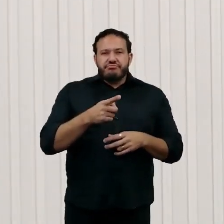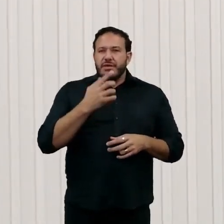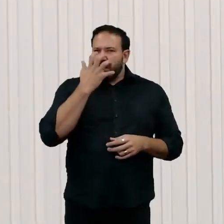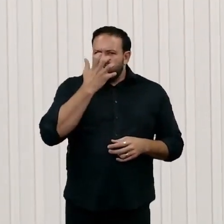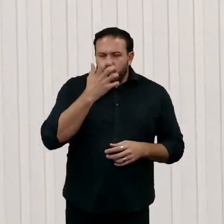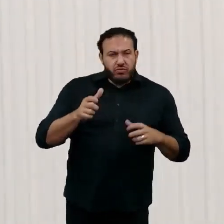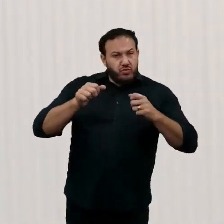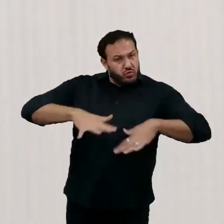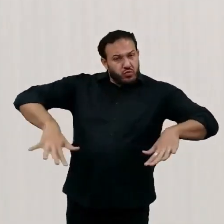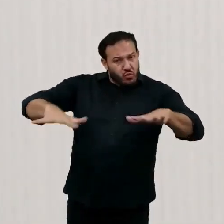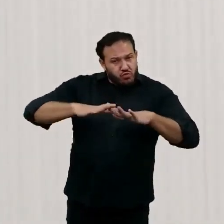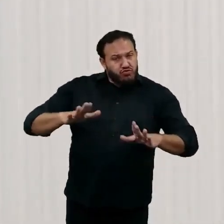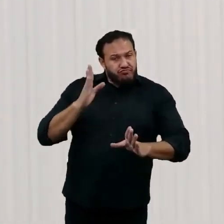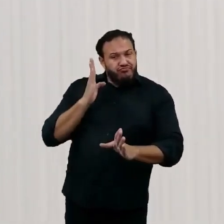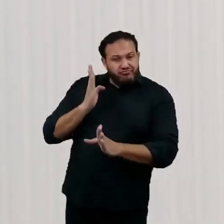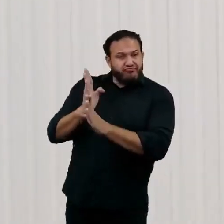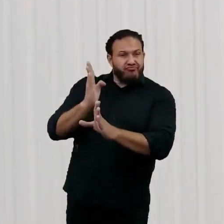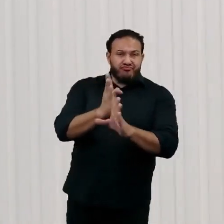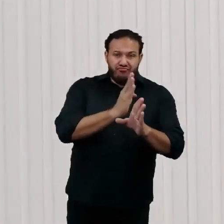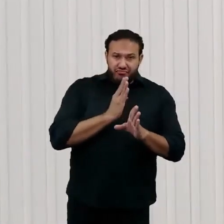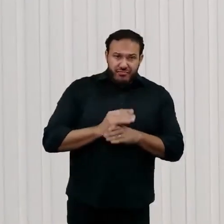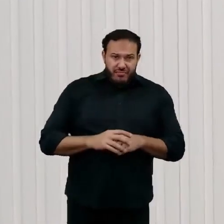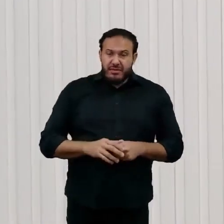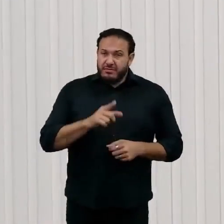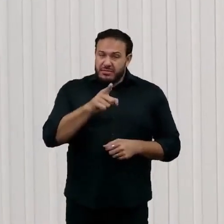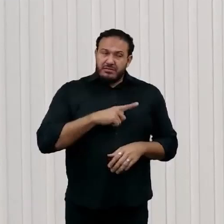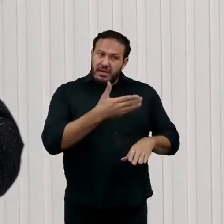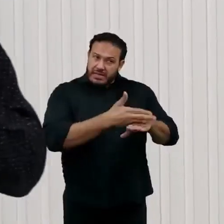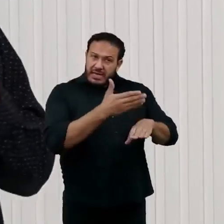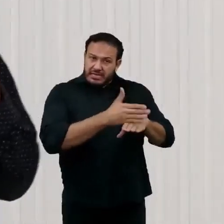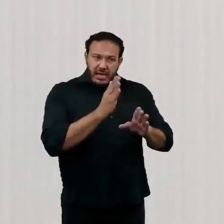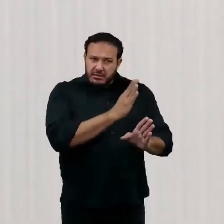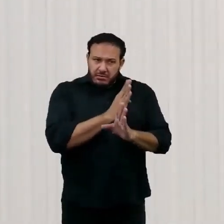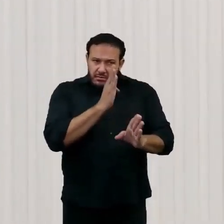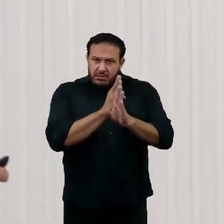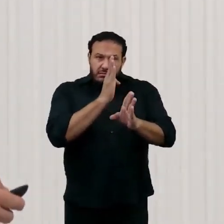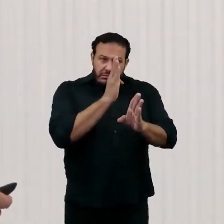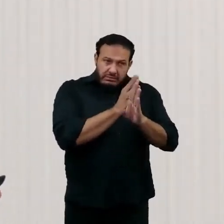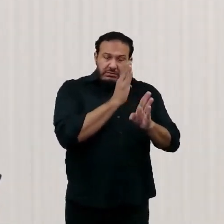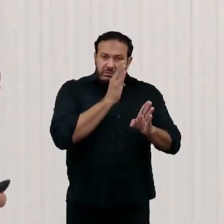é? Se você treiná-los para reconhecer cachorros, vão ver cachorros em todo lugar.